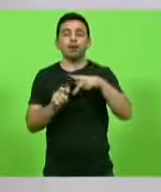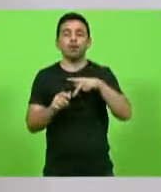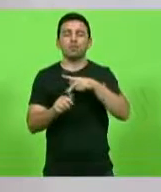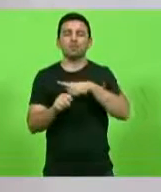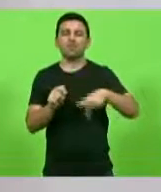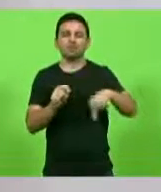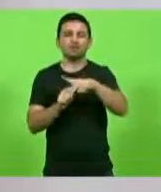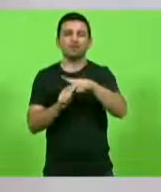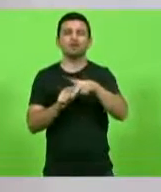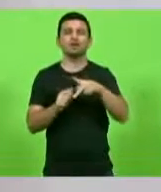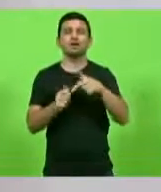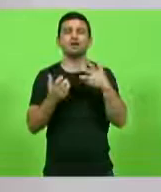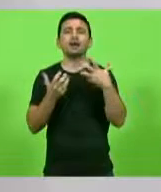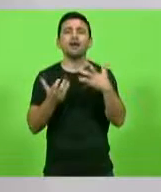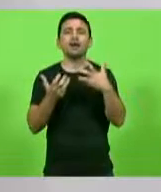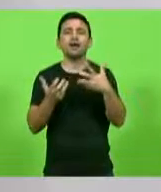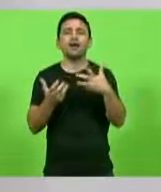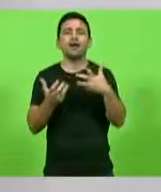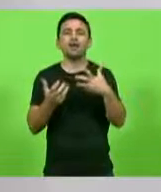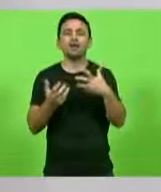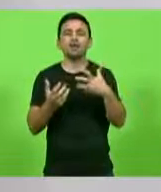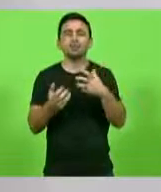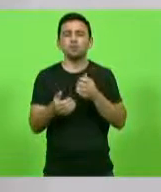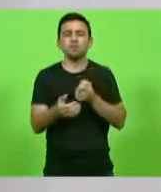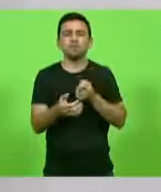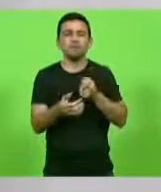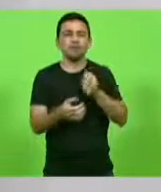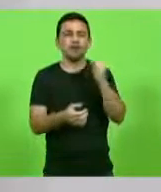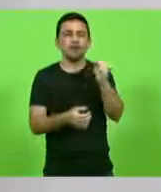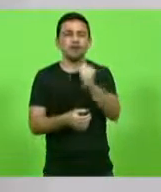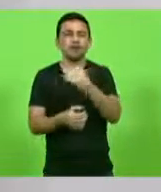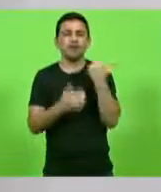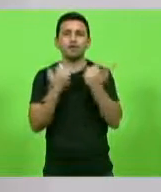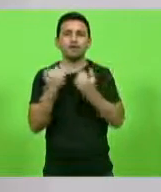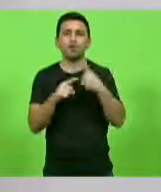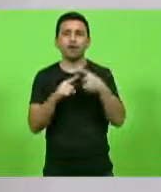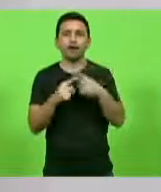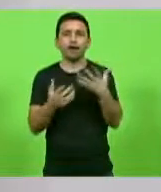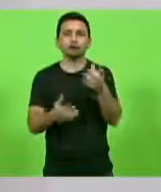para matar os velhos para não pagar para ficar com dinheiro para ele. Isso é um professor.